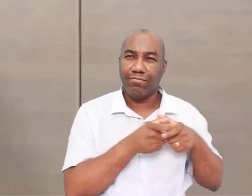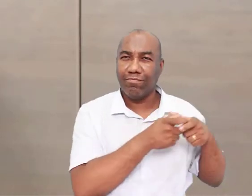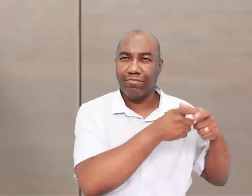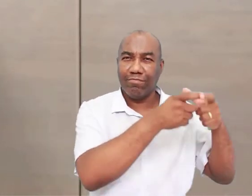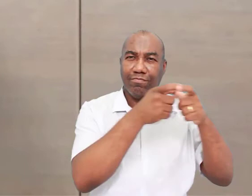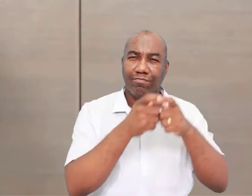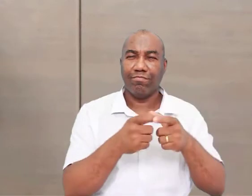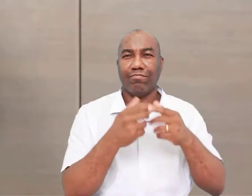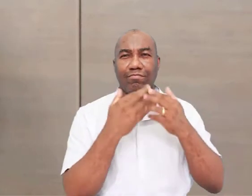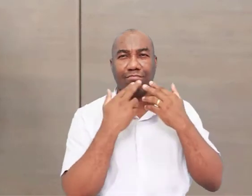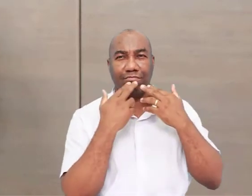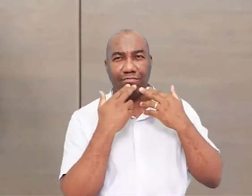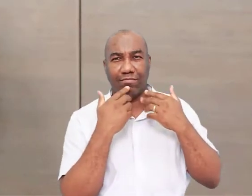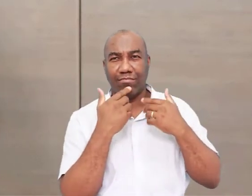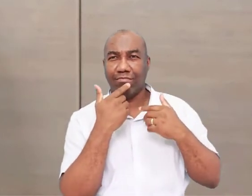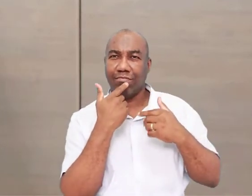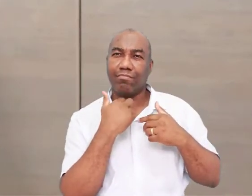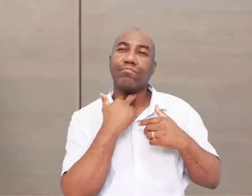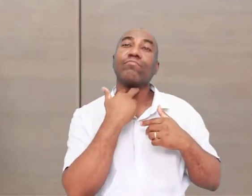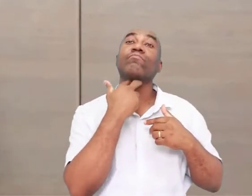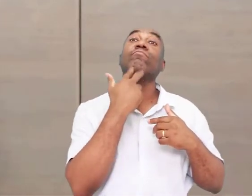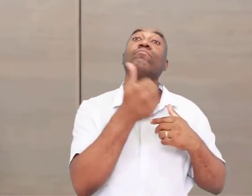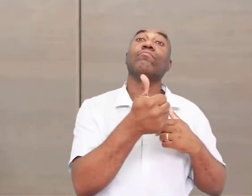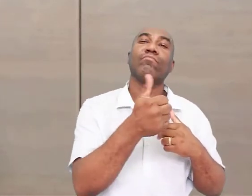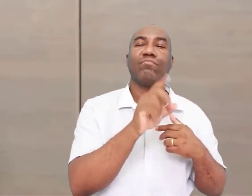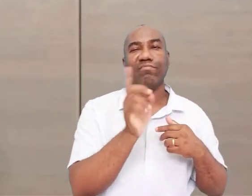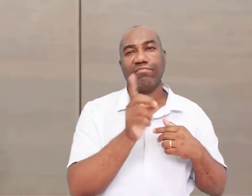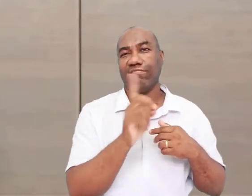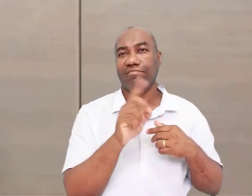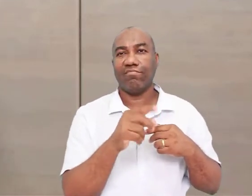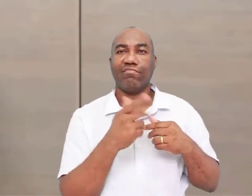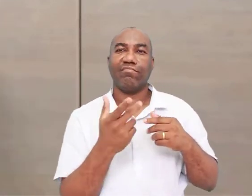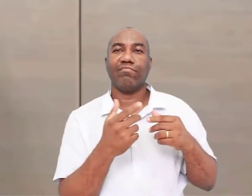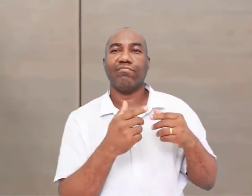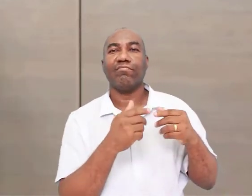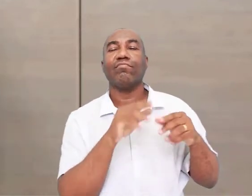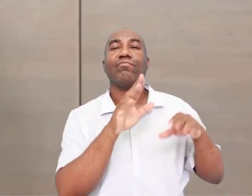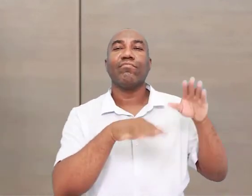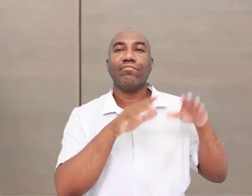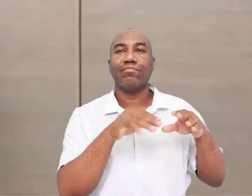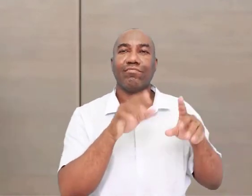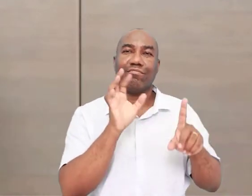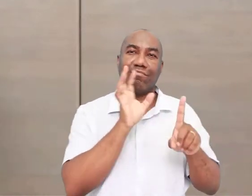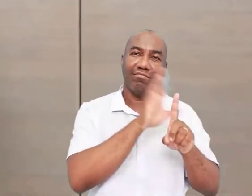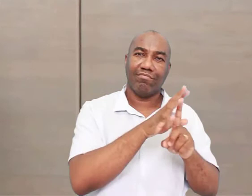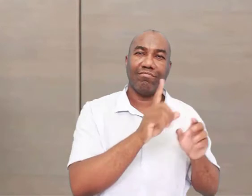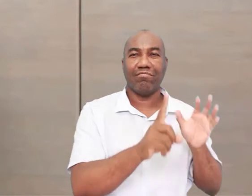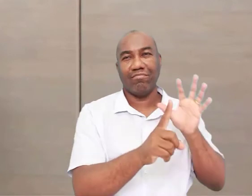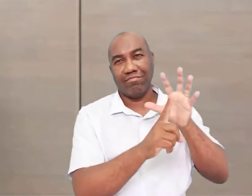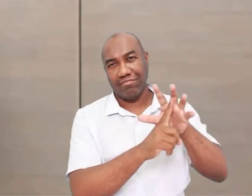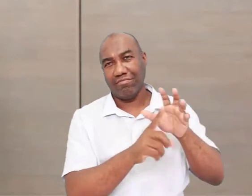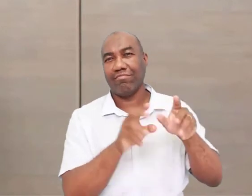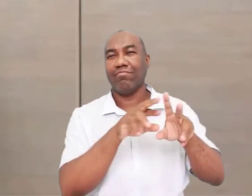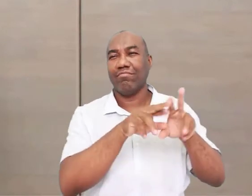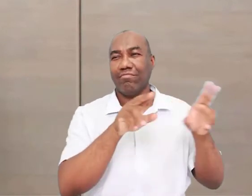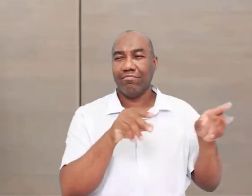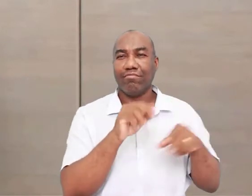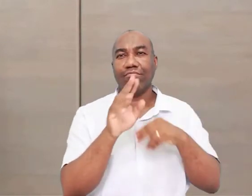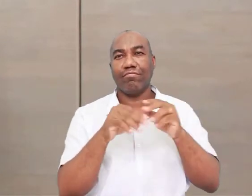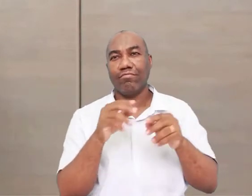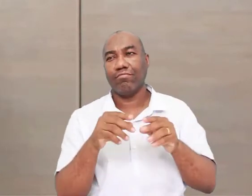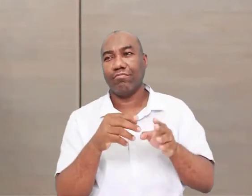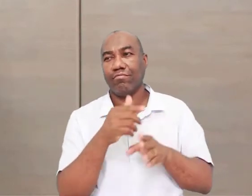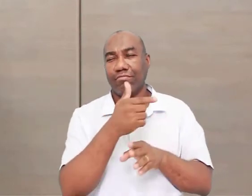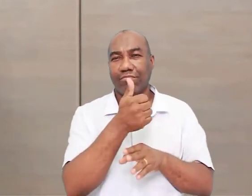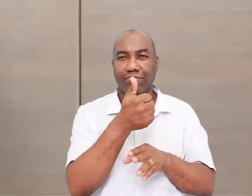né? Linguagem não articulada ainda, relações poligâmicas, tá? Aí, quando nós chegamos aqui entre 10 mil e